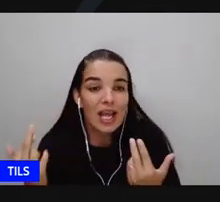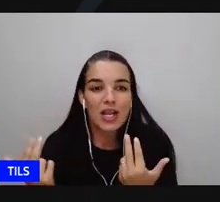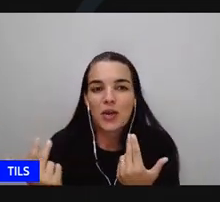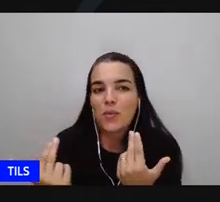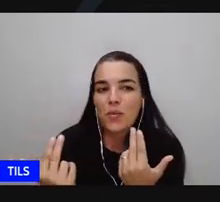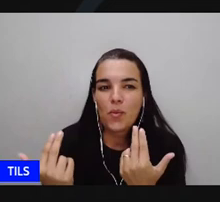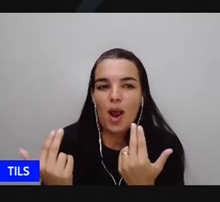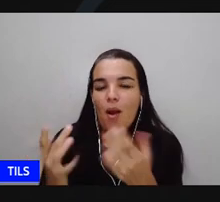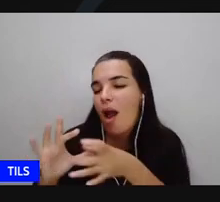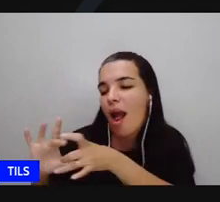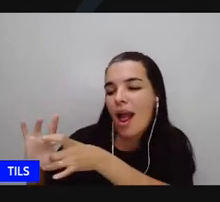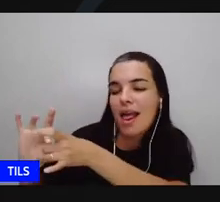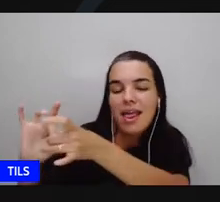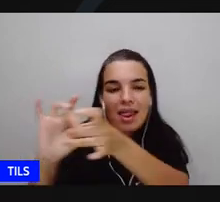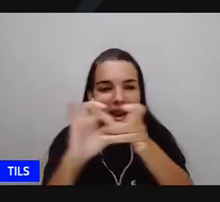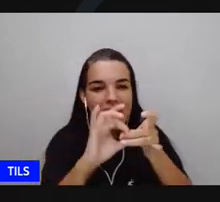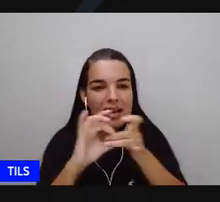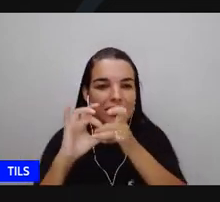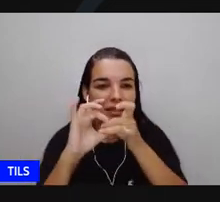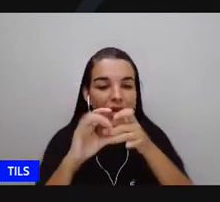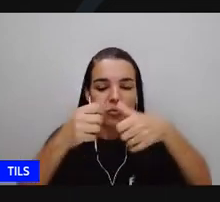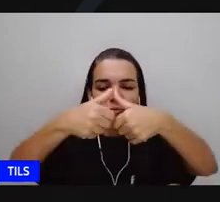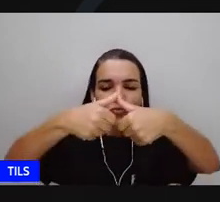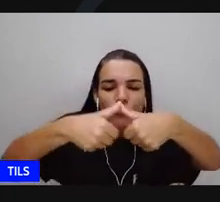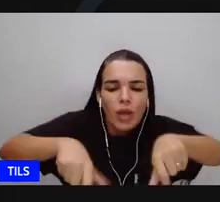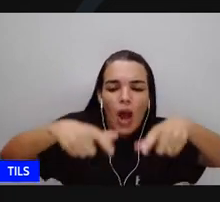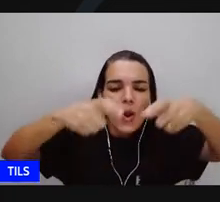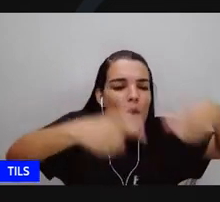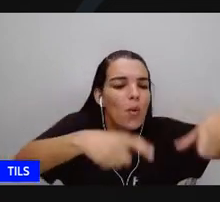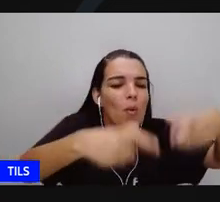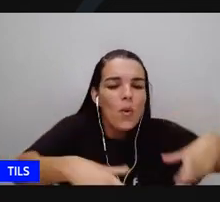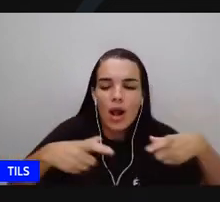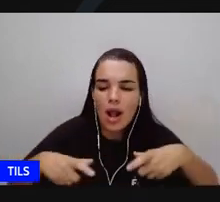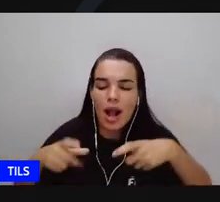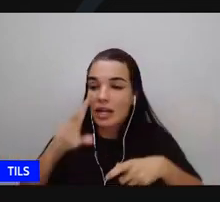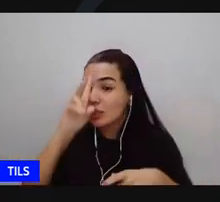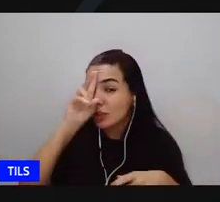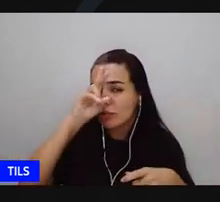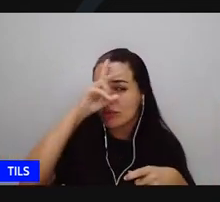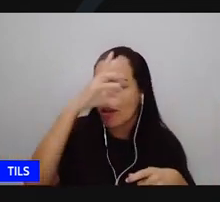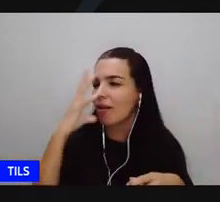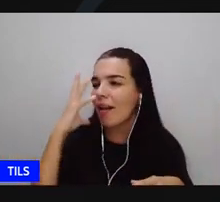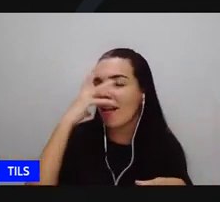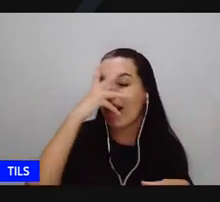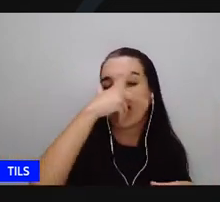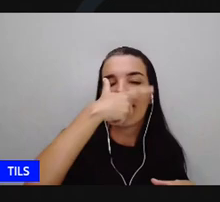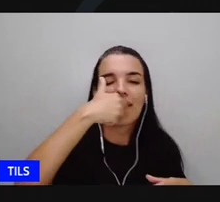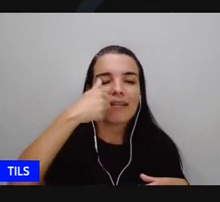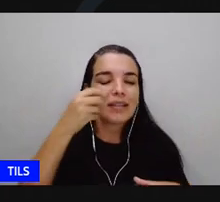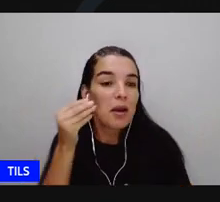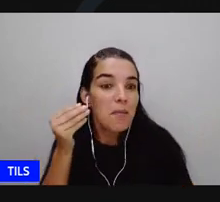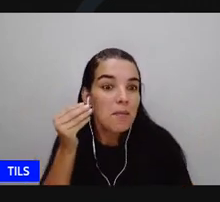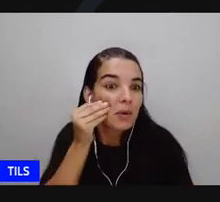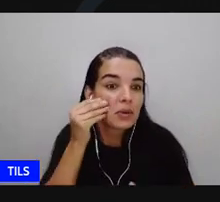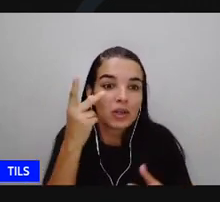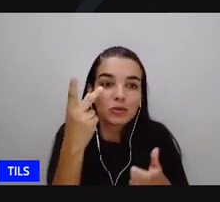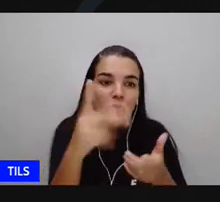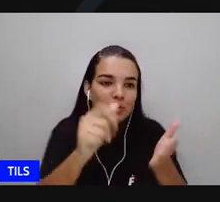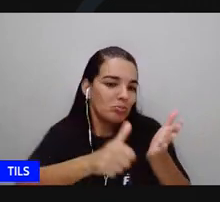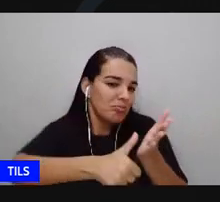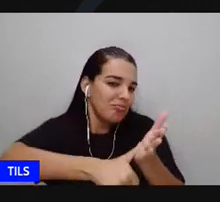relações seu lugar histórias lindas registram a identidade